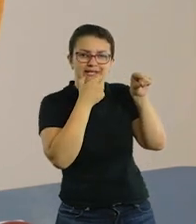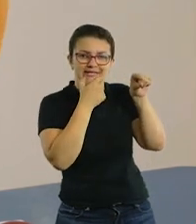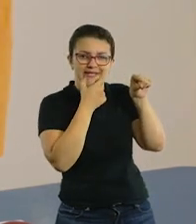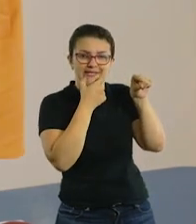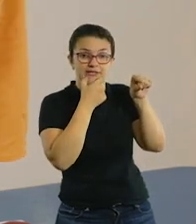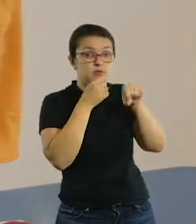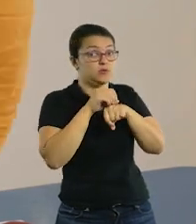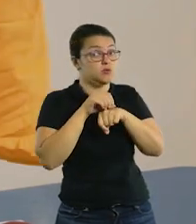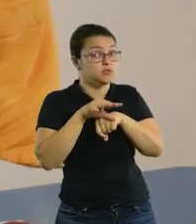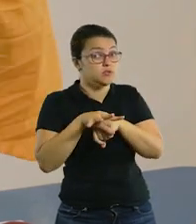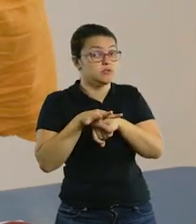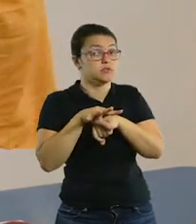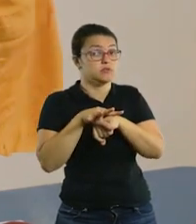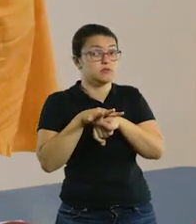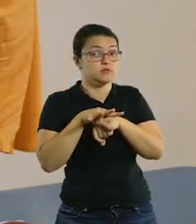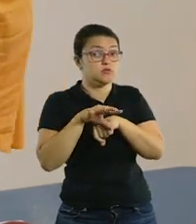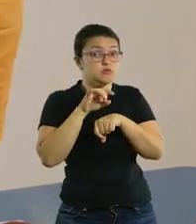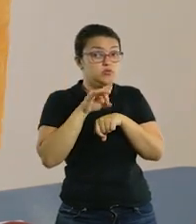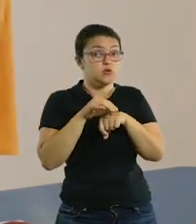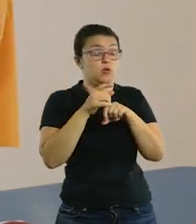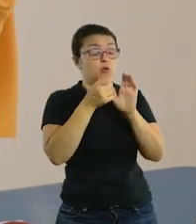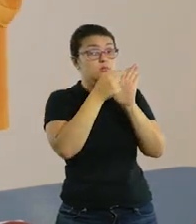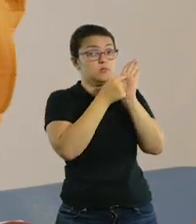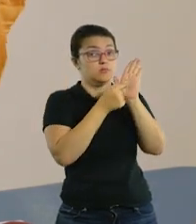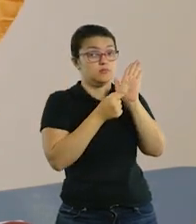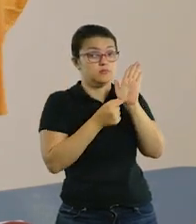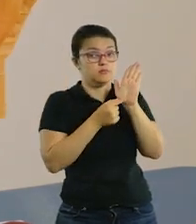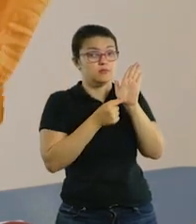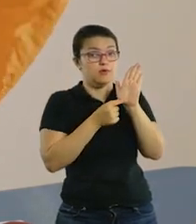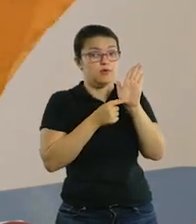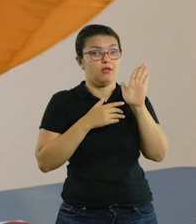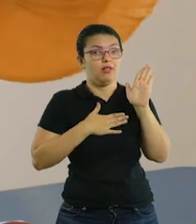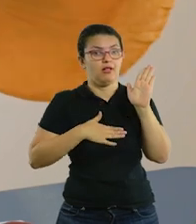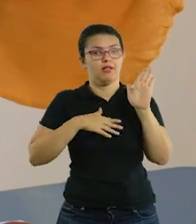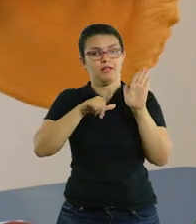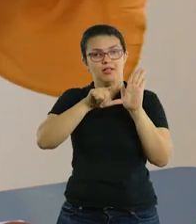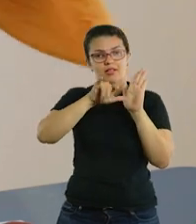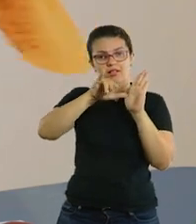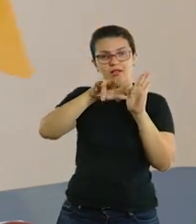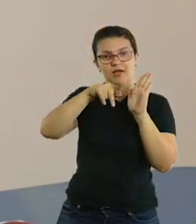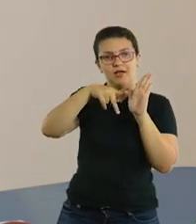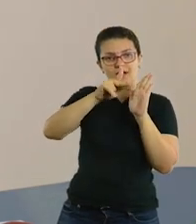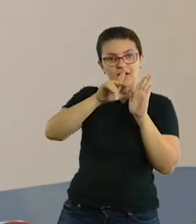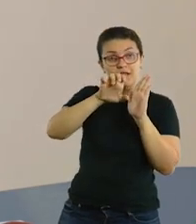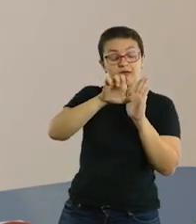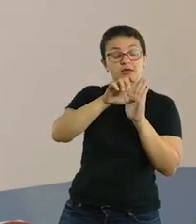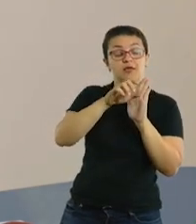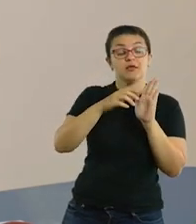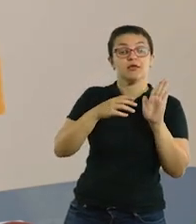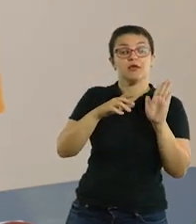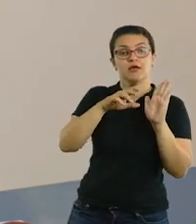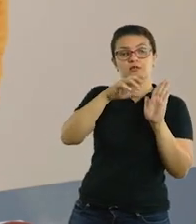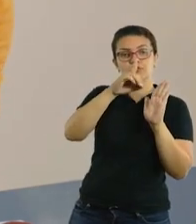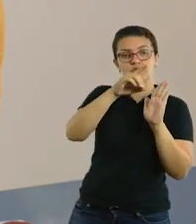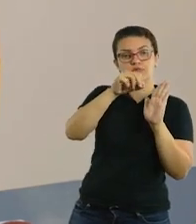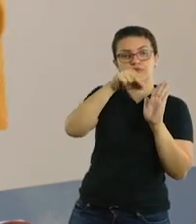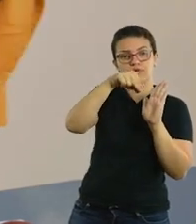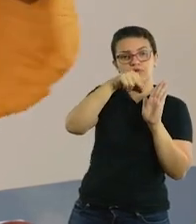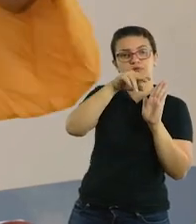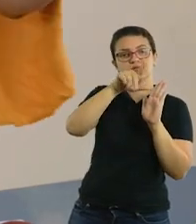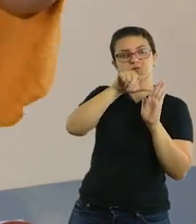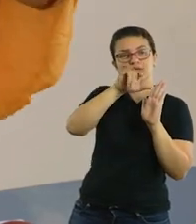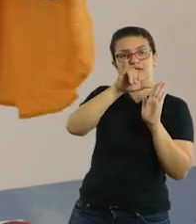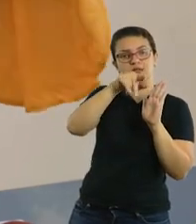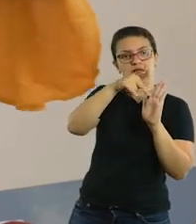frases mais longas em inglês, a nossa sugestão é que você faça só duas colunas com I like, I don't like, que é eu gosto, eu não